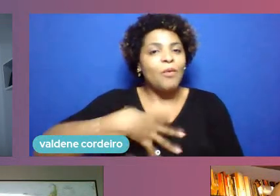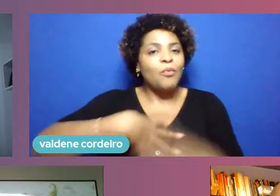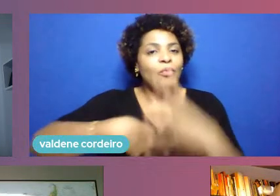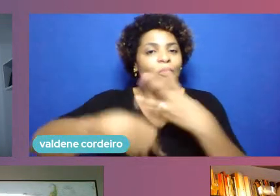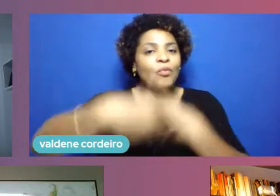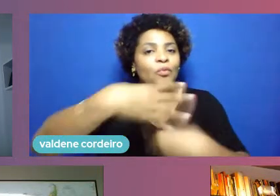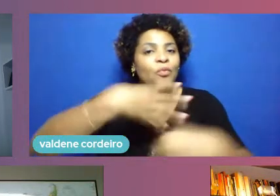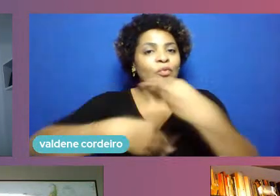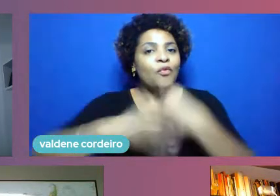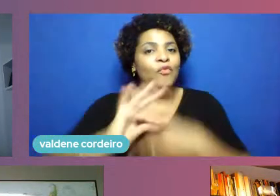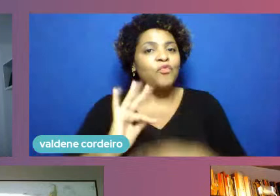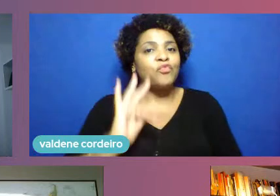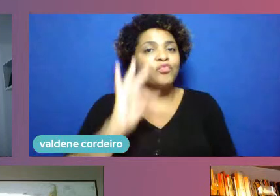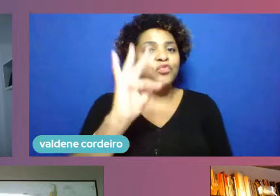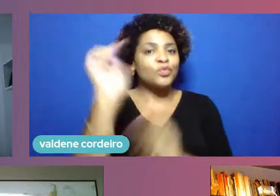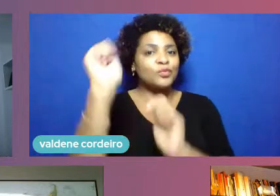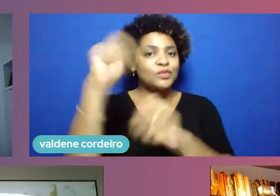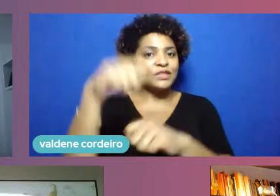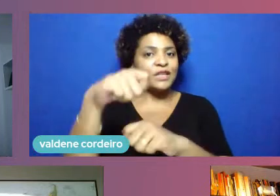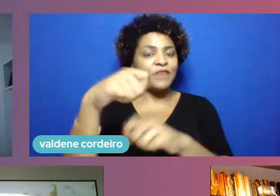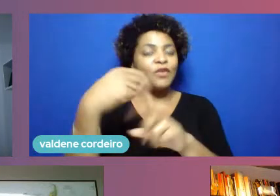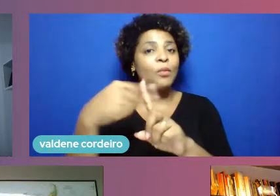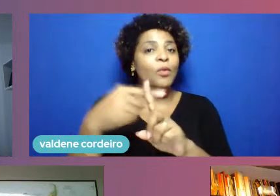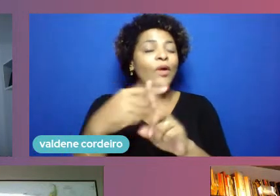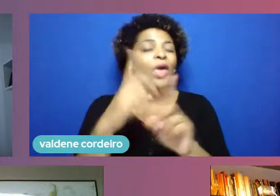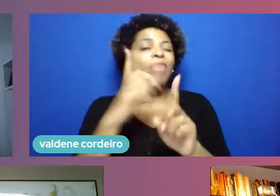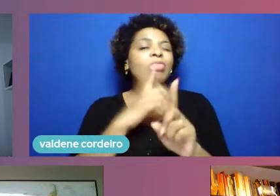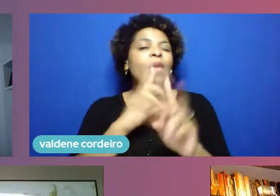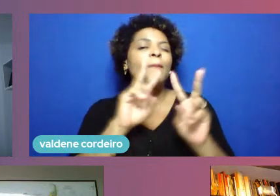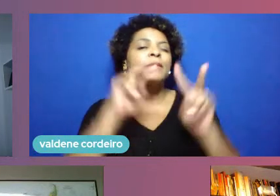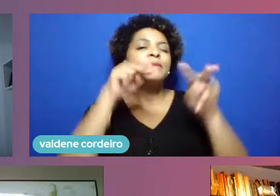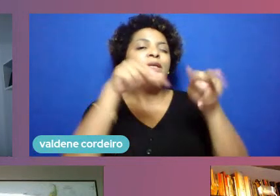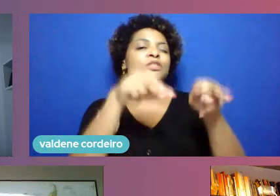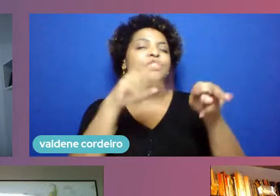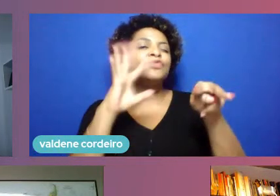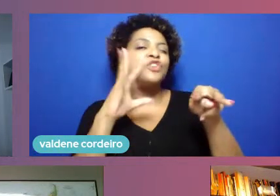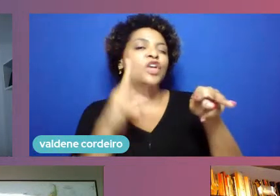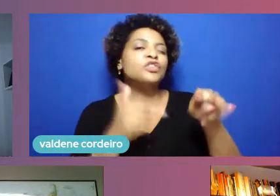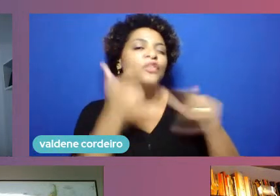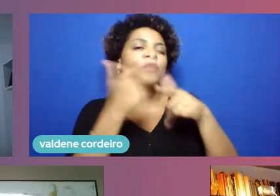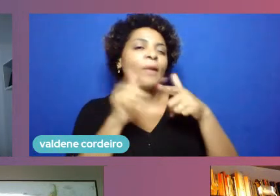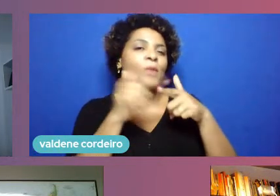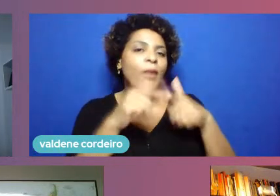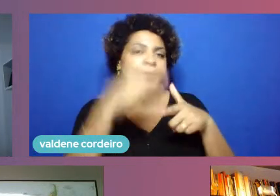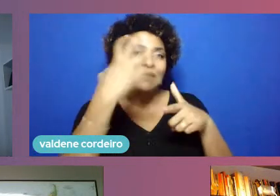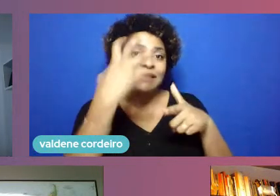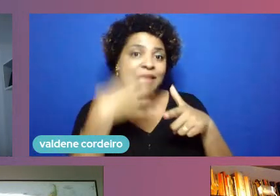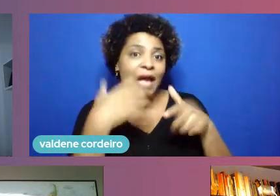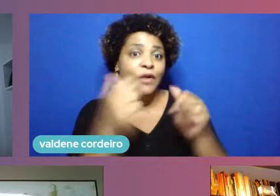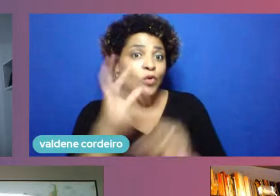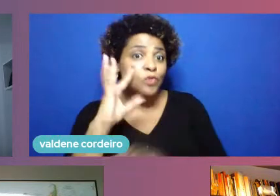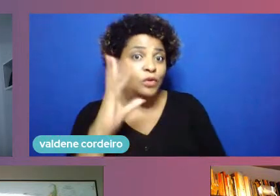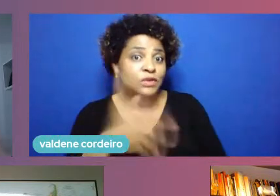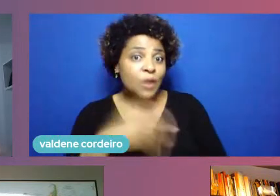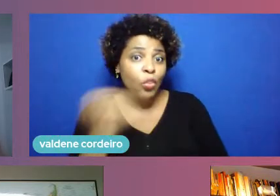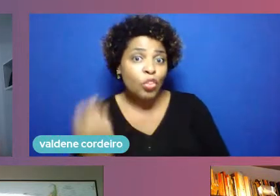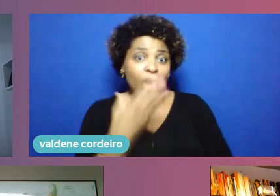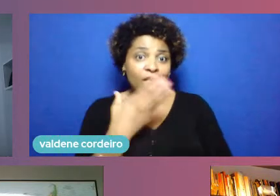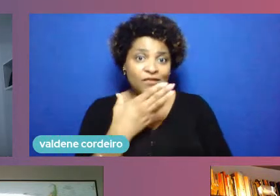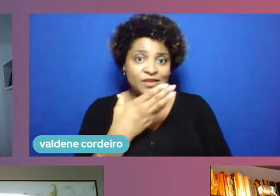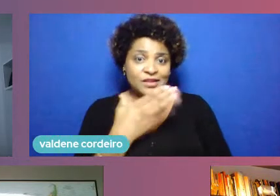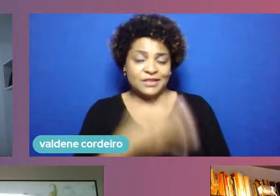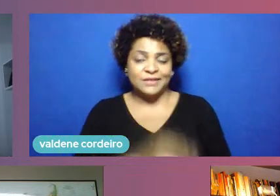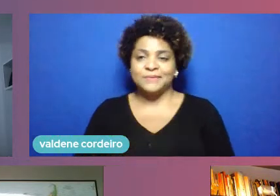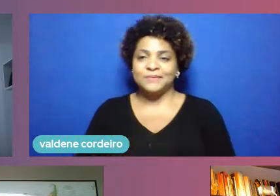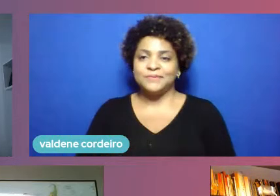eles têm um olhar de resolver problemas complexos a partir de soluções inovadoras Perfeito e me fala uma coisa Luciano para a